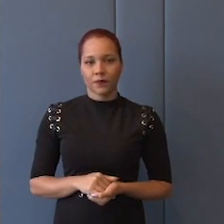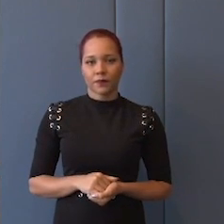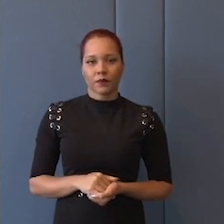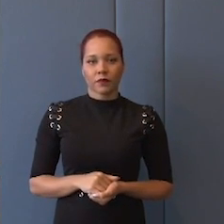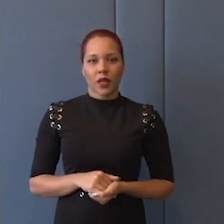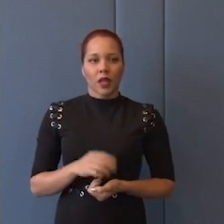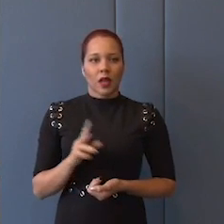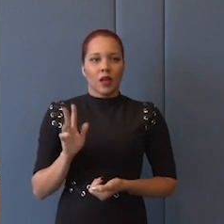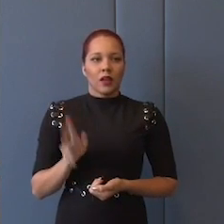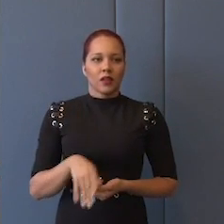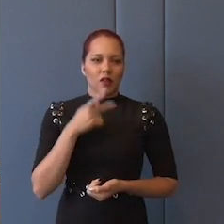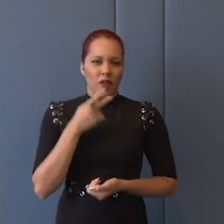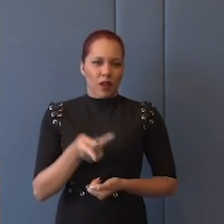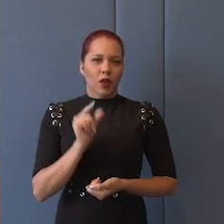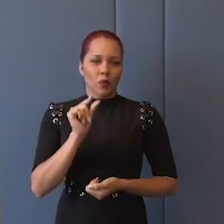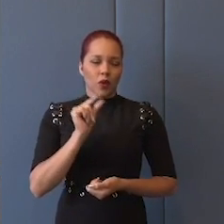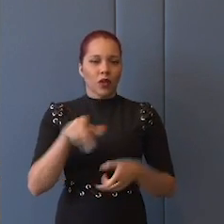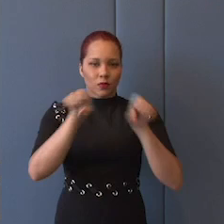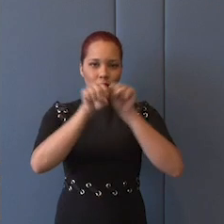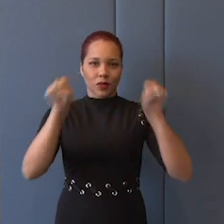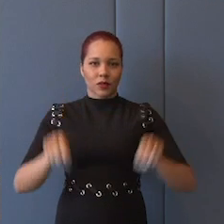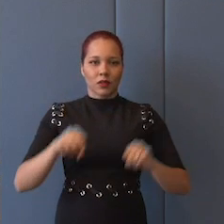Está aqui. Já falei um pouco dessa questão dos temas globais.